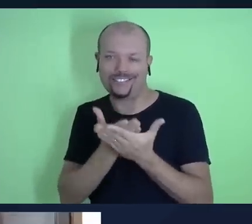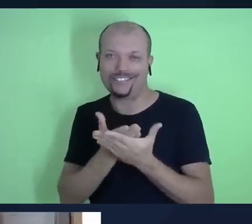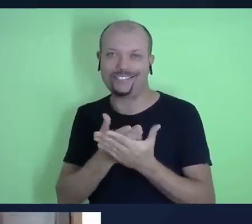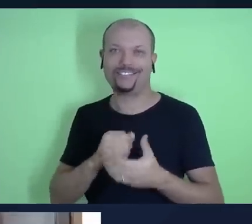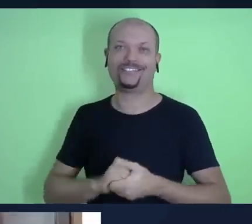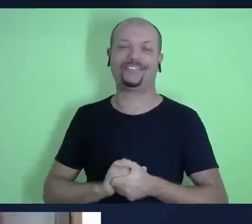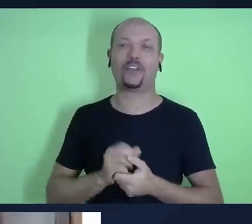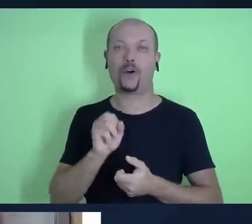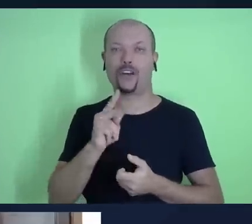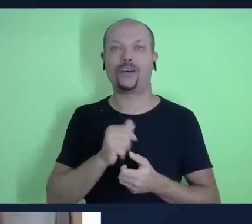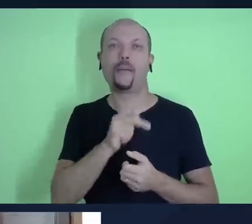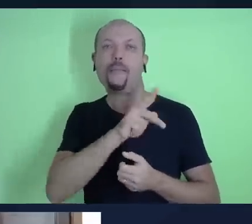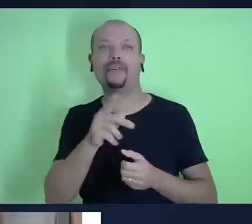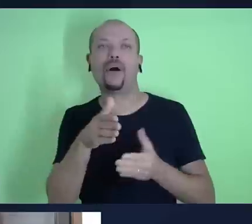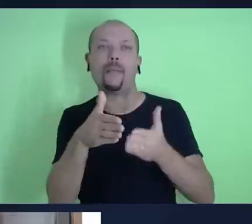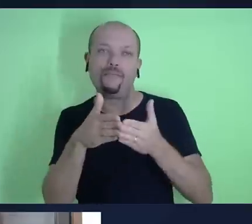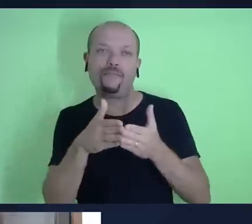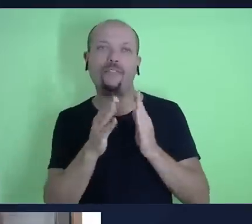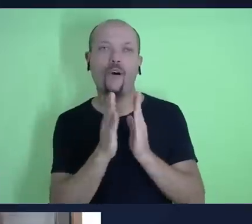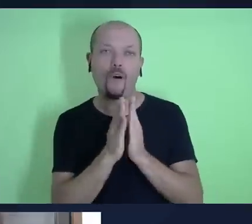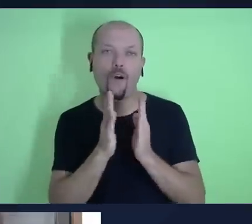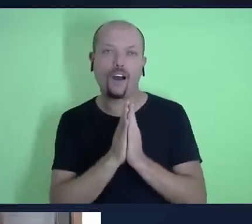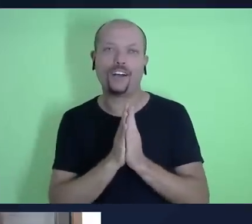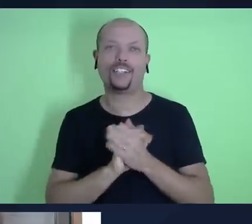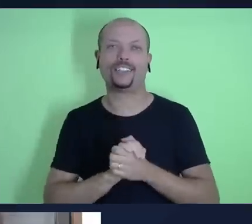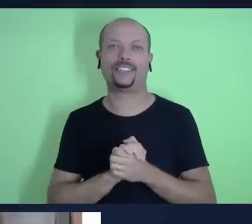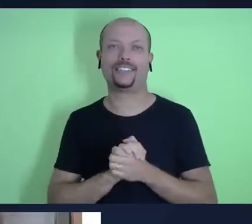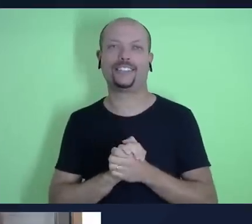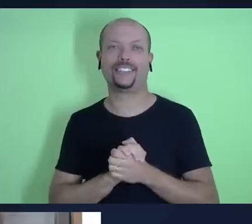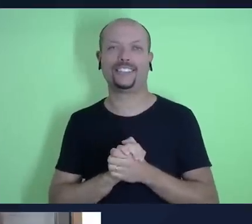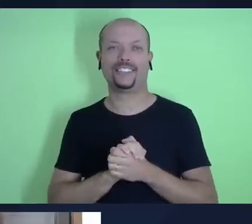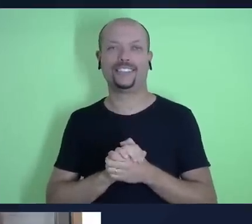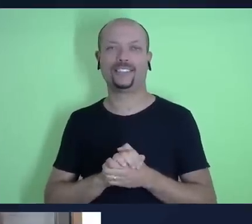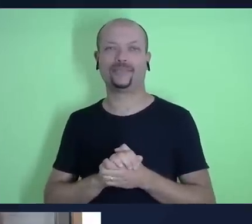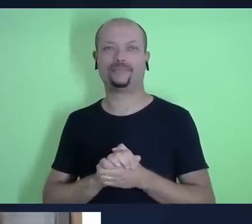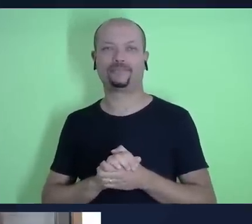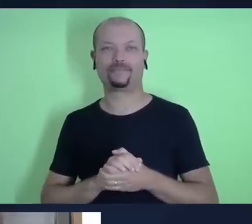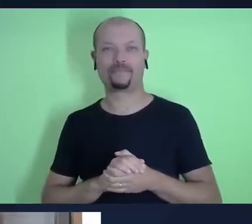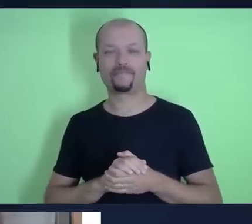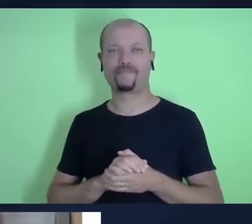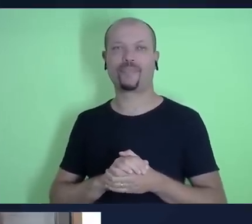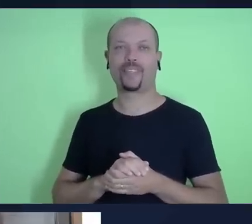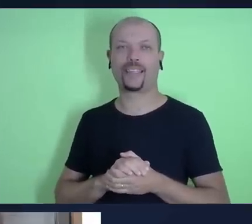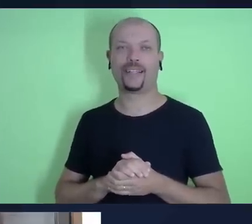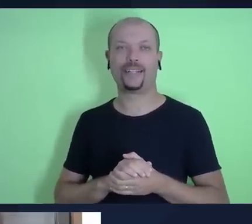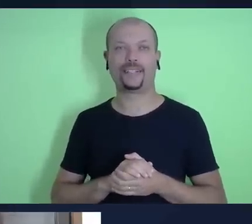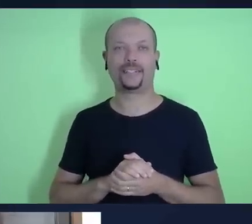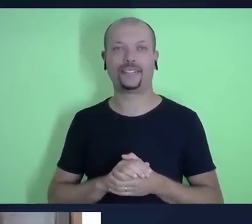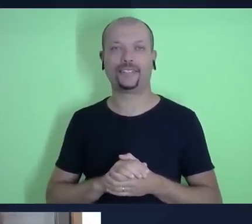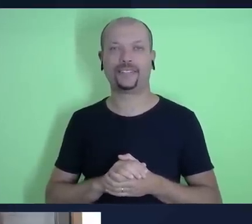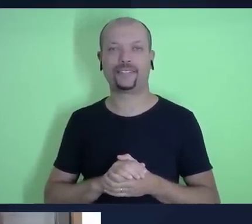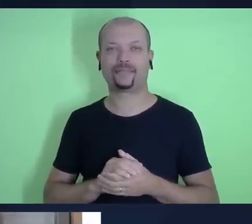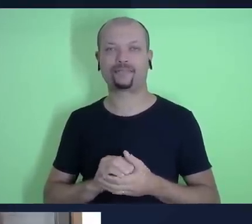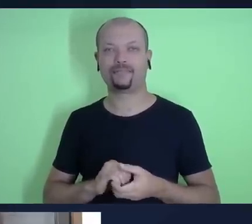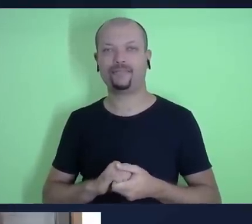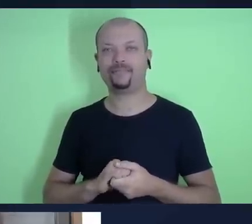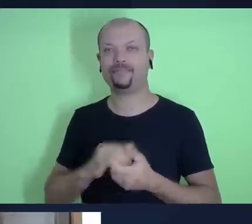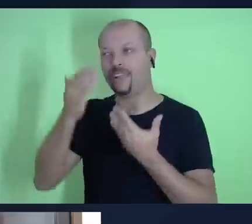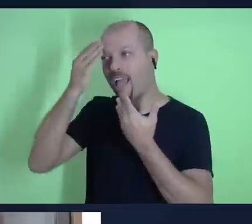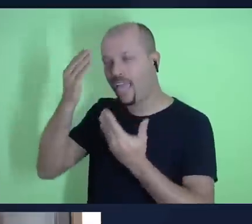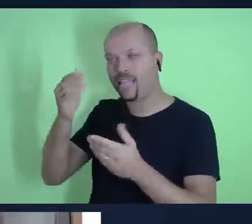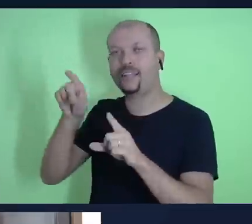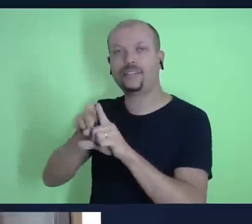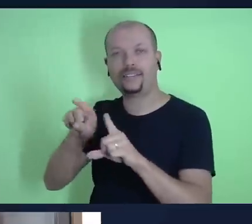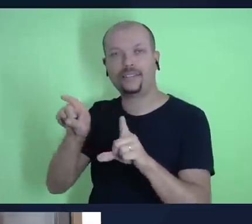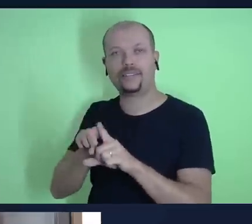professor Everson por gentileza nos leve até Deus em uma oração agradeço mais uma vez